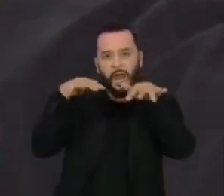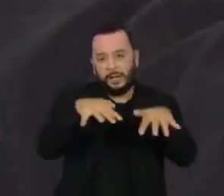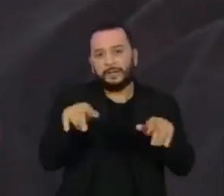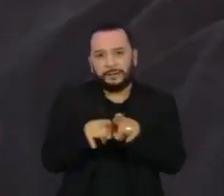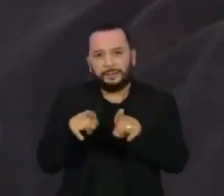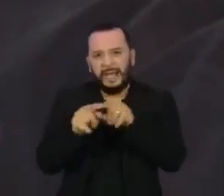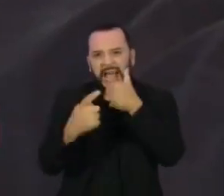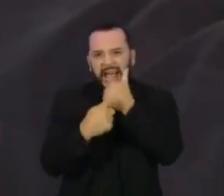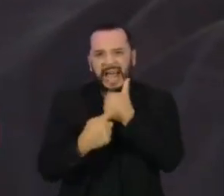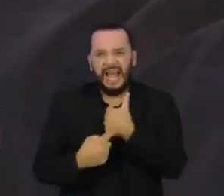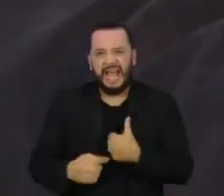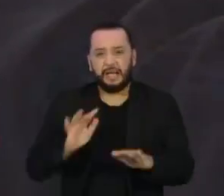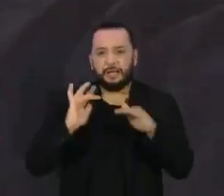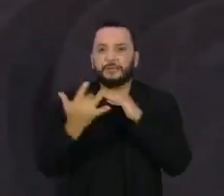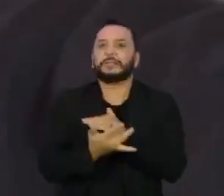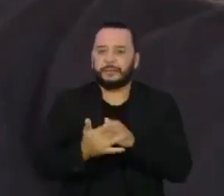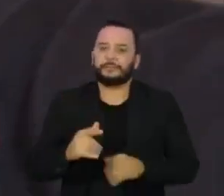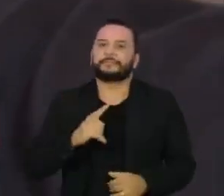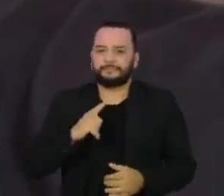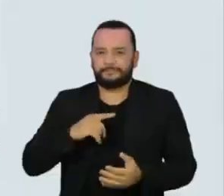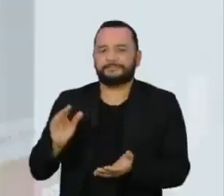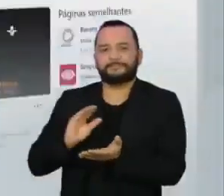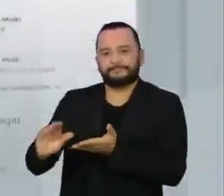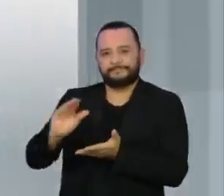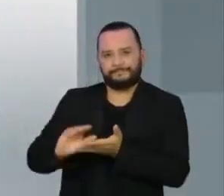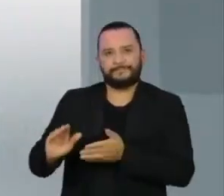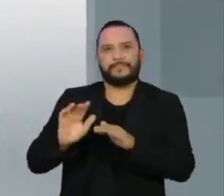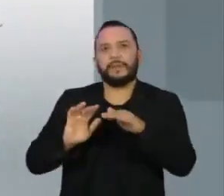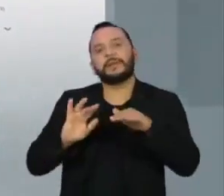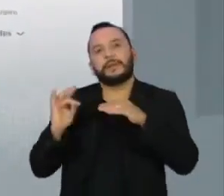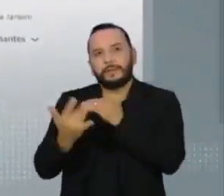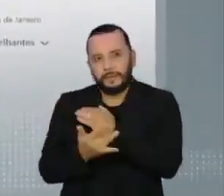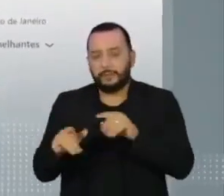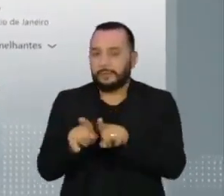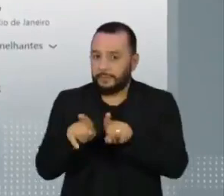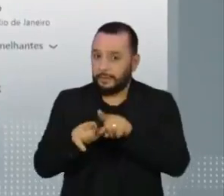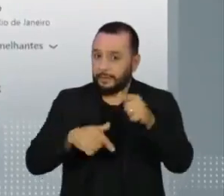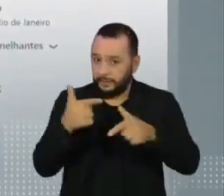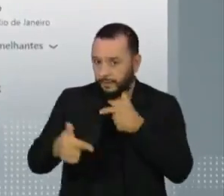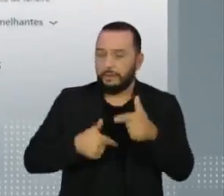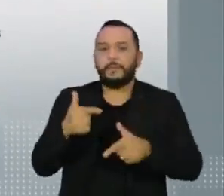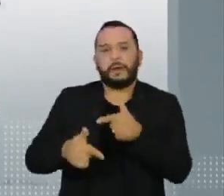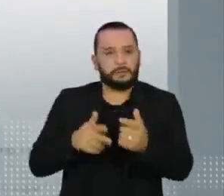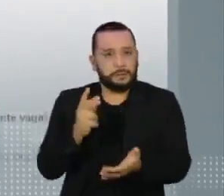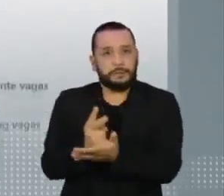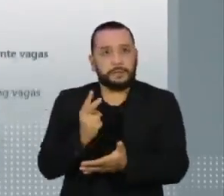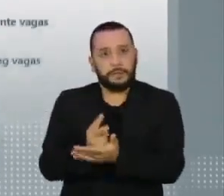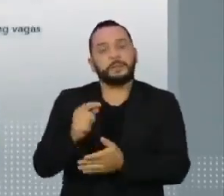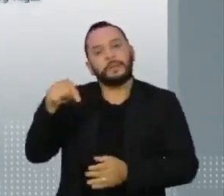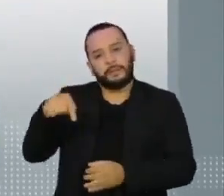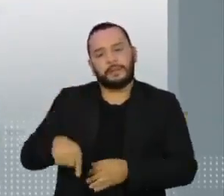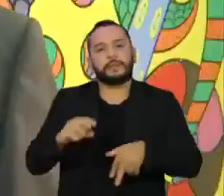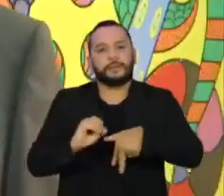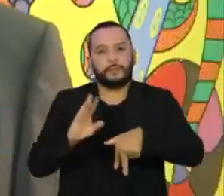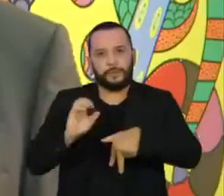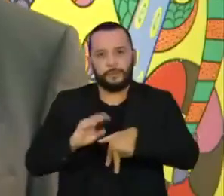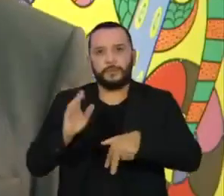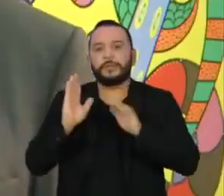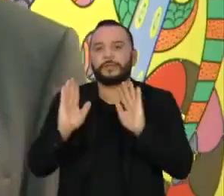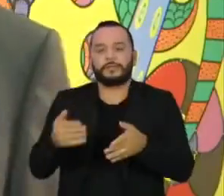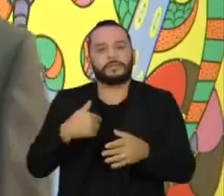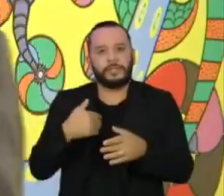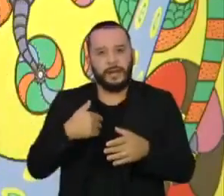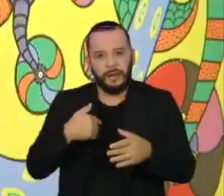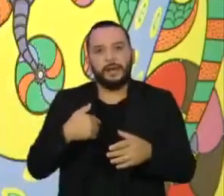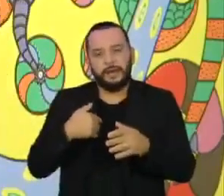Foi através de investimentos nas mídias sociais e trabalho contínuo que os canais digitais da Fundação Padre Anchieta cresceram. Do